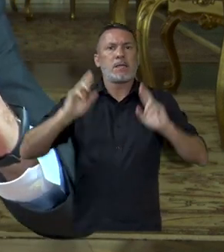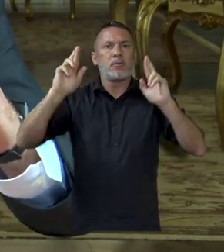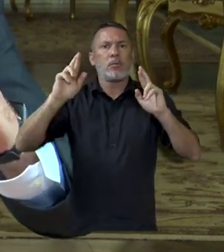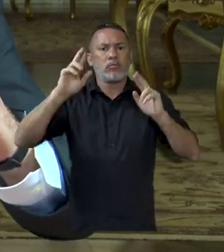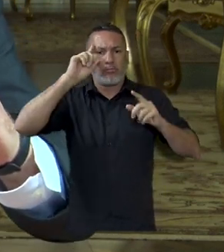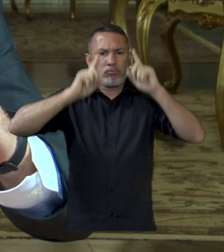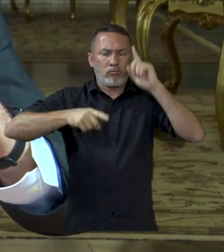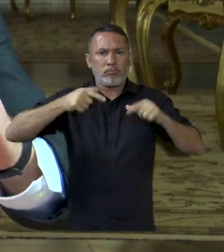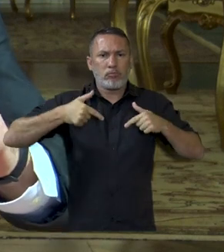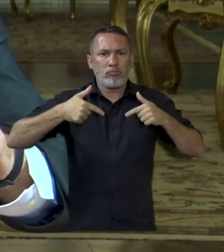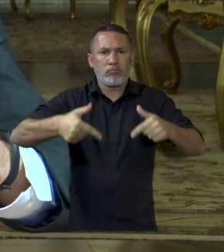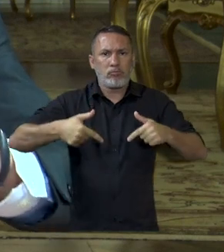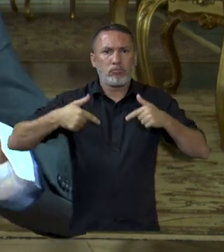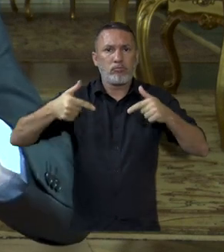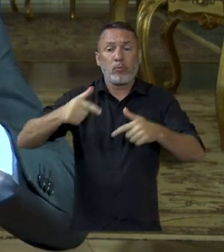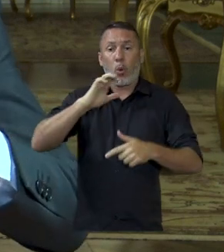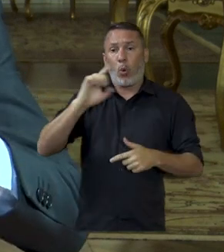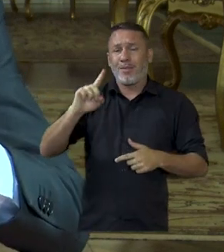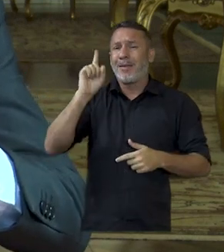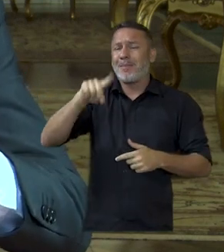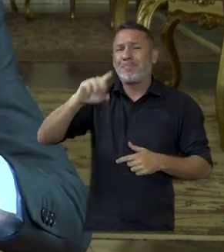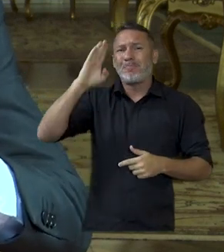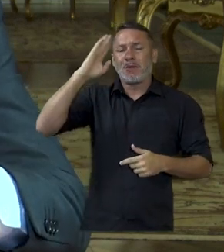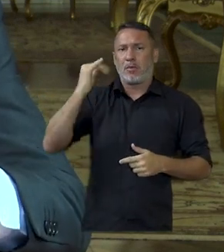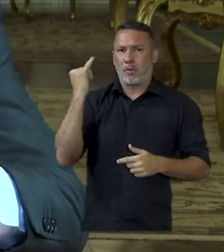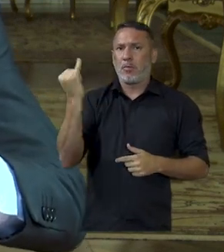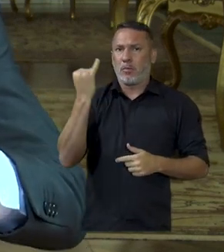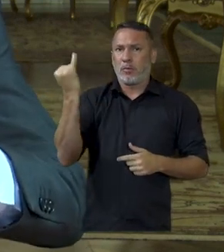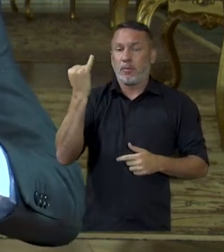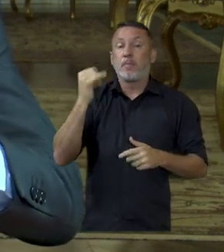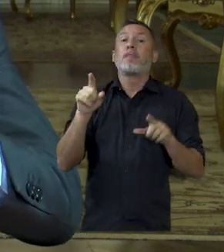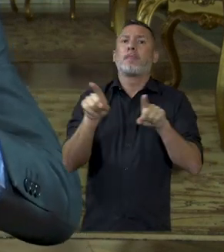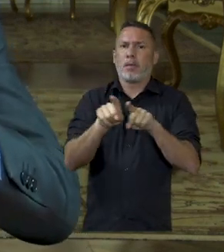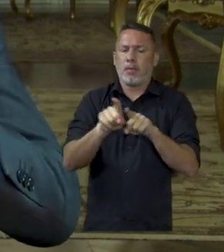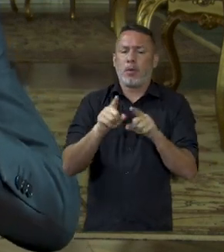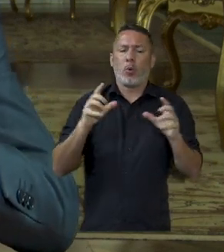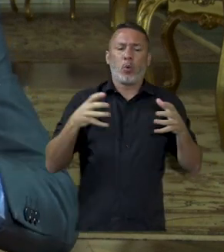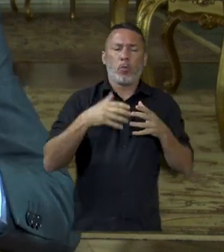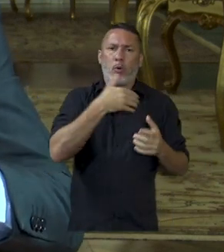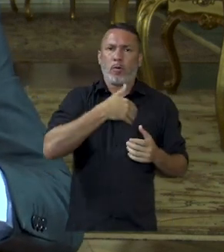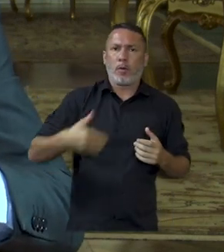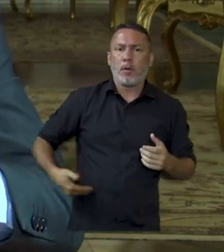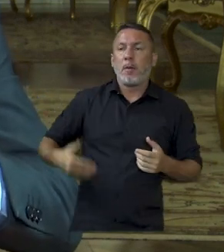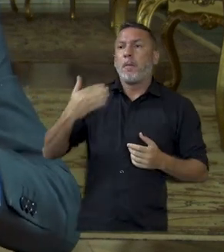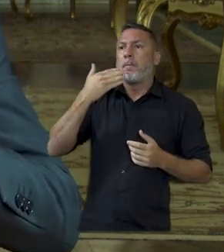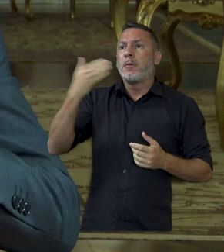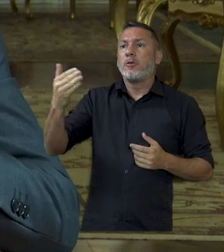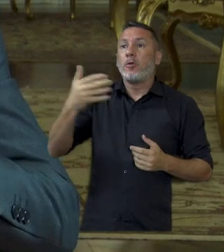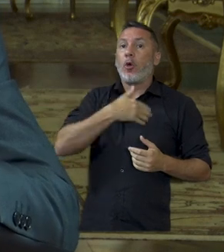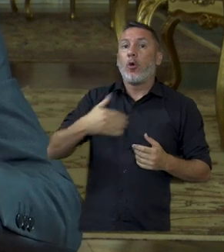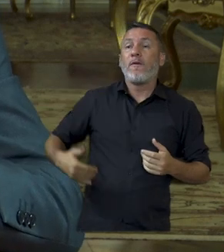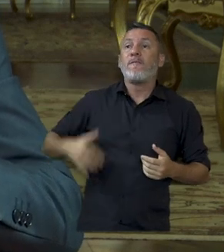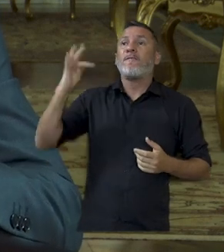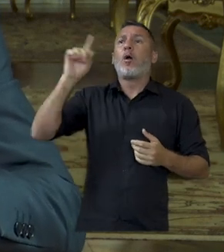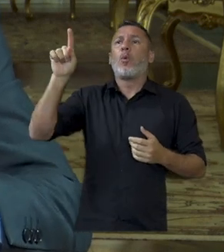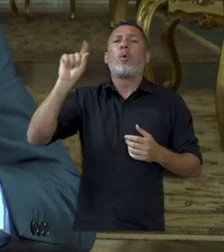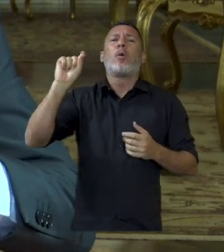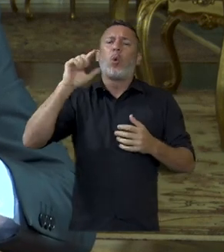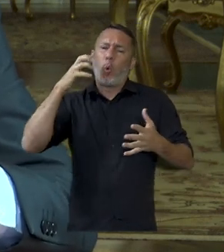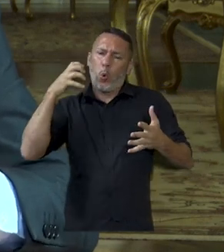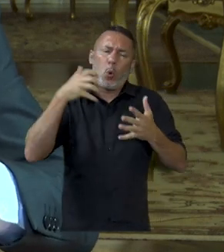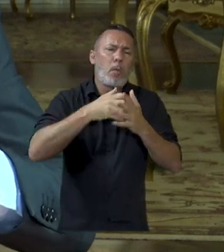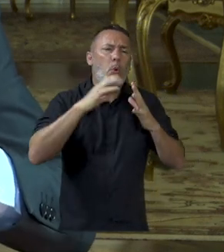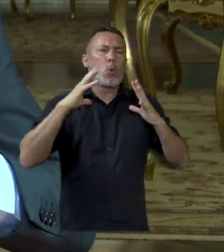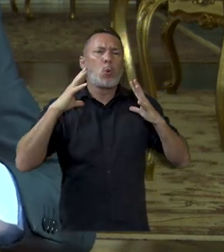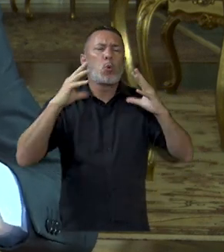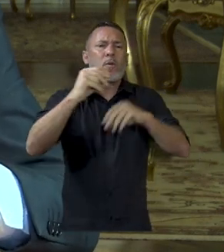todas essas ações. Então, essa coordenação é fundamental. E também pedimos para que o governo federal adquira